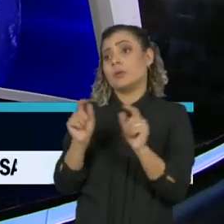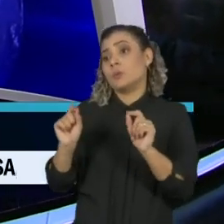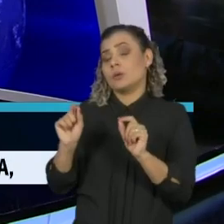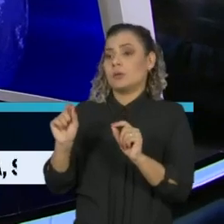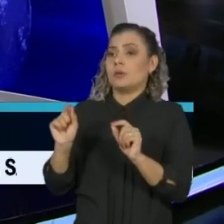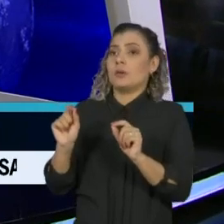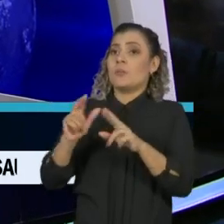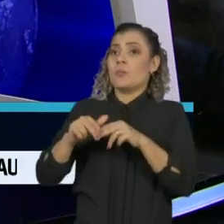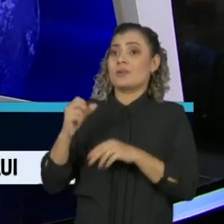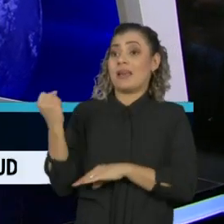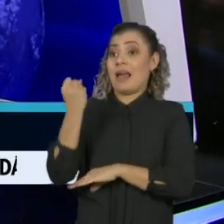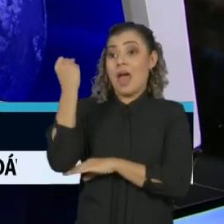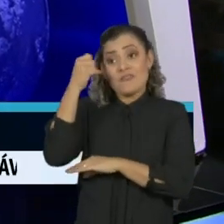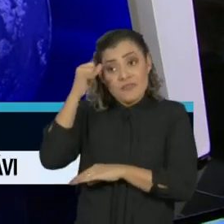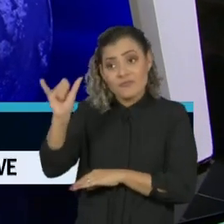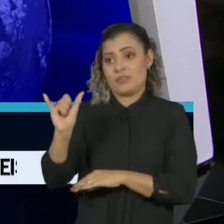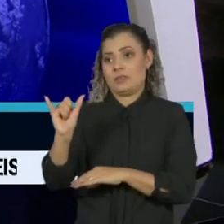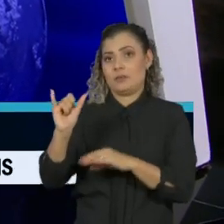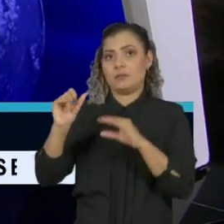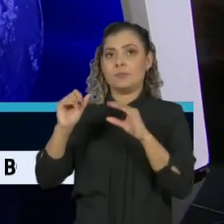reverter a gravidade do quadro. Desculpa a pergunta de Lega.